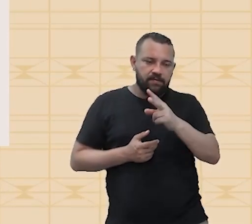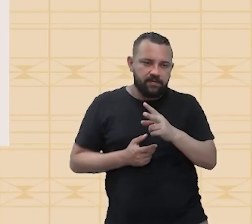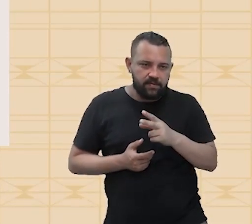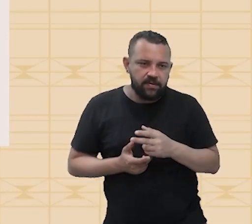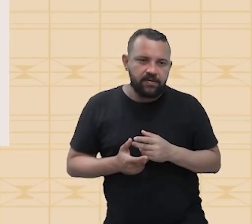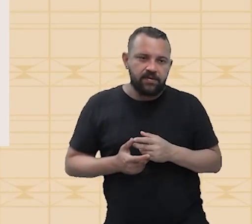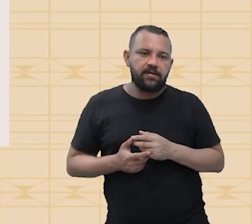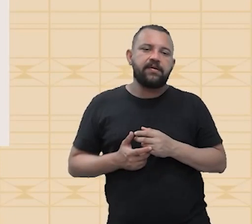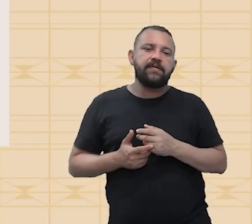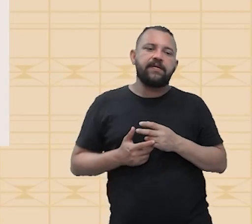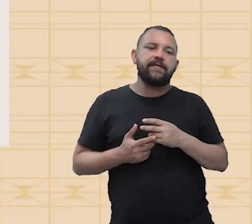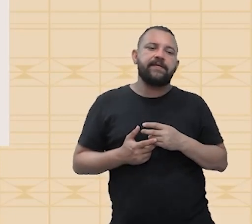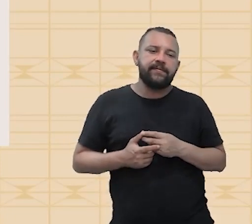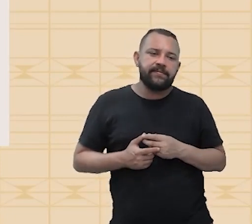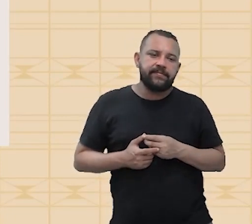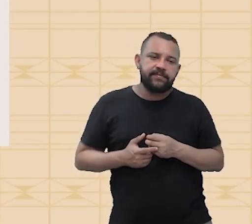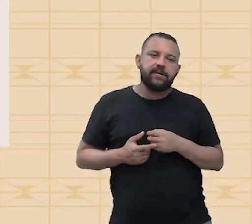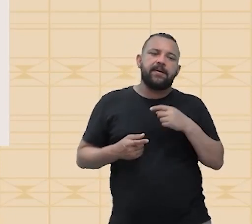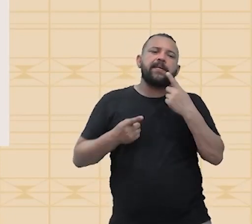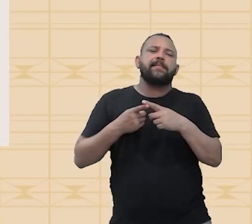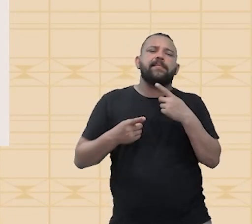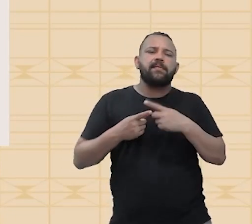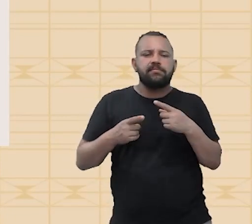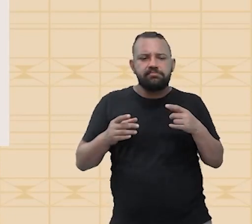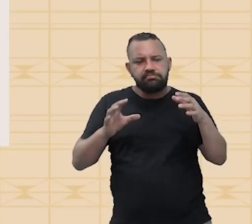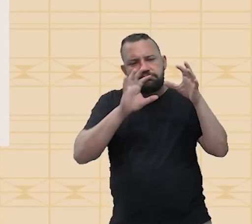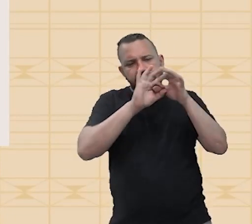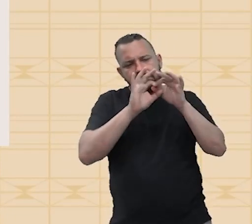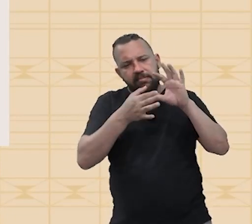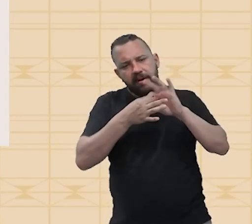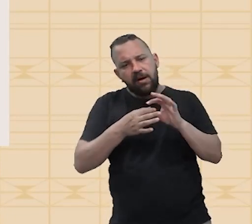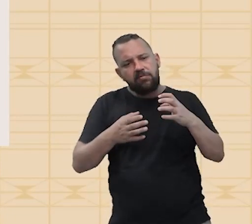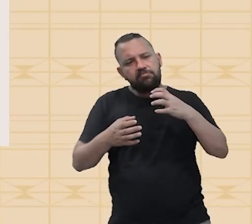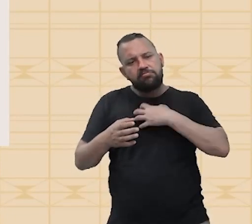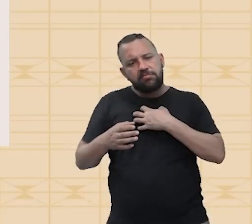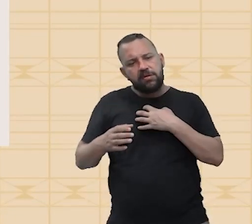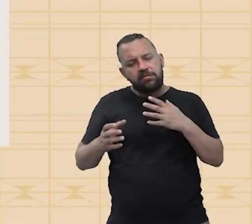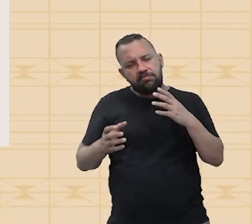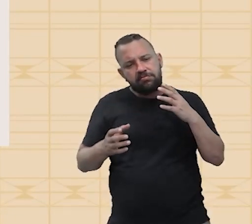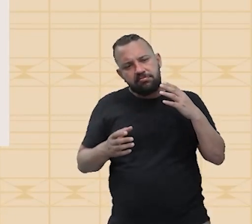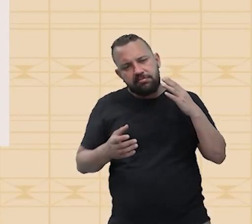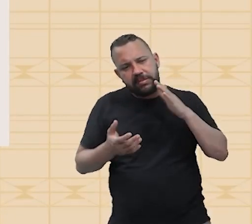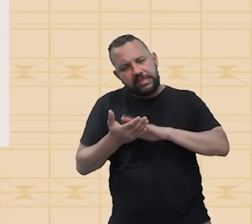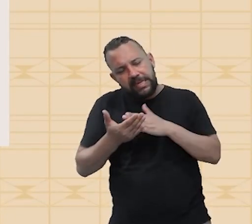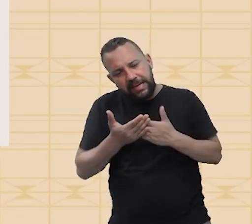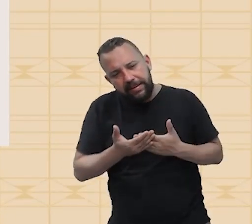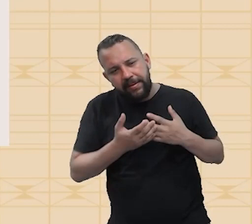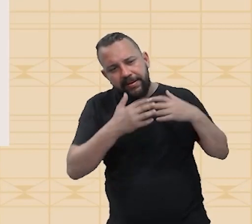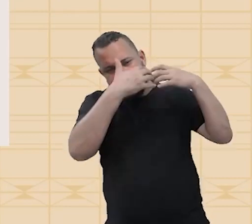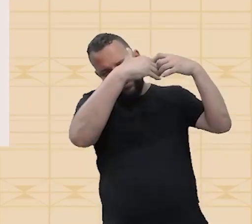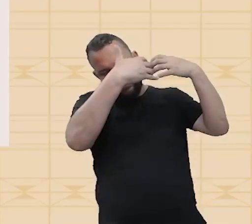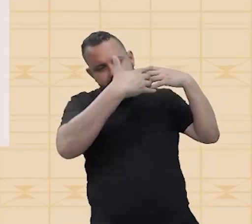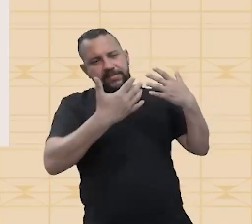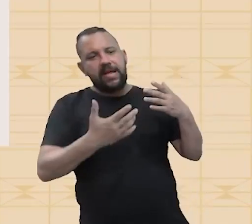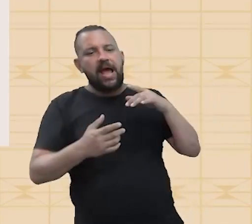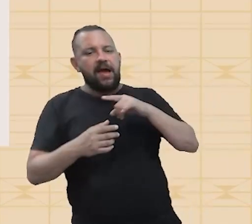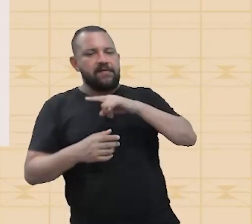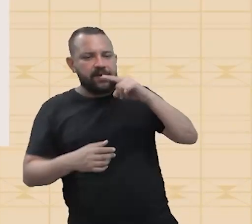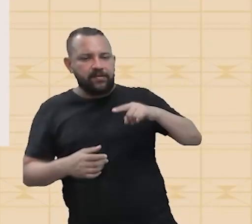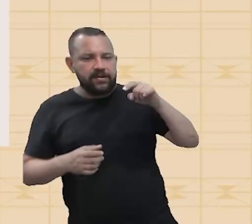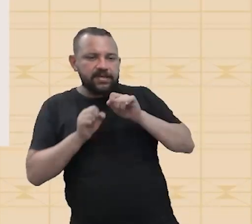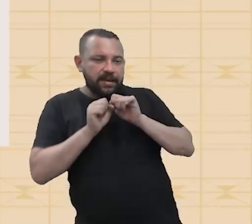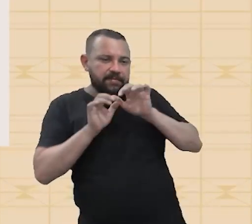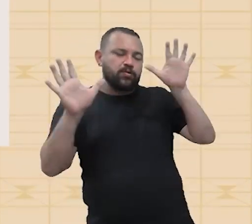grave e fraco. Porque está associado à forma que a gente relaciona, tanto à frequência quanto à amplitude.